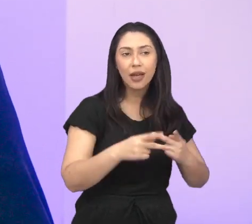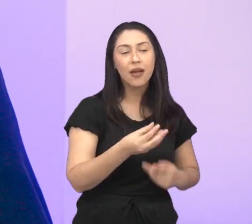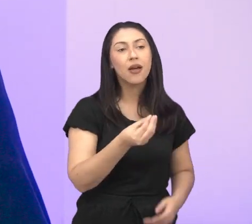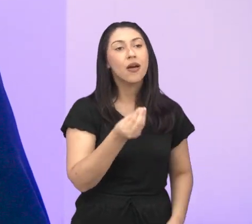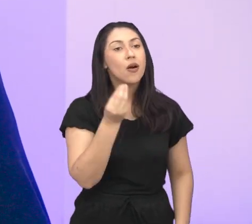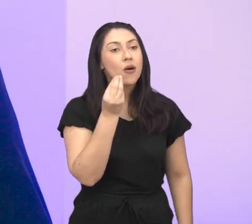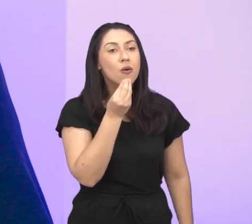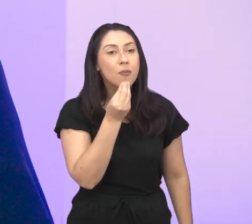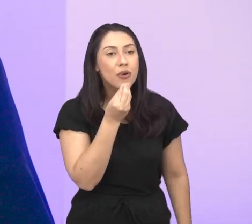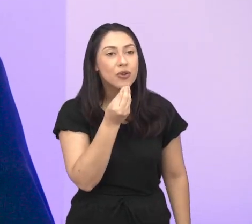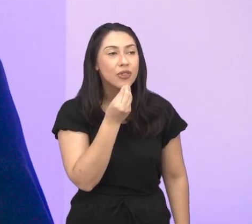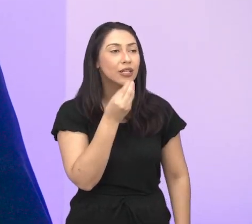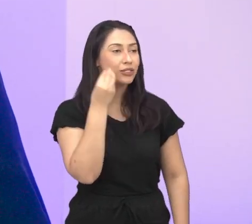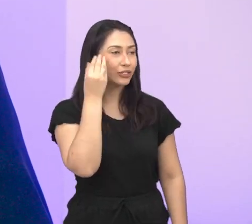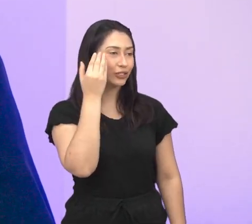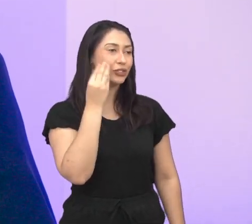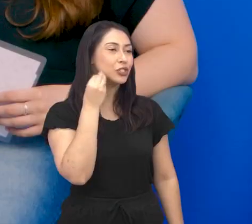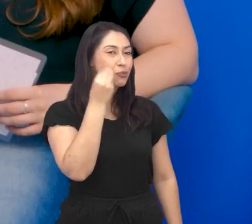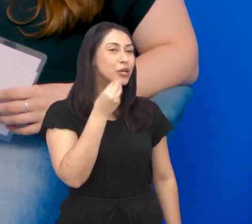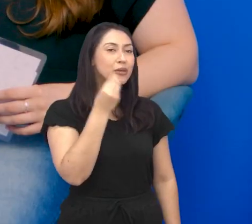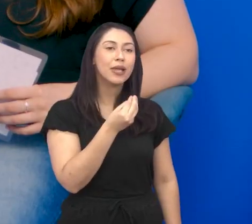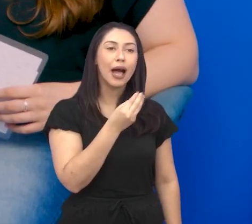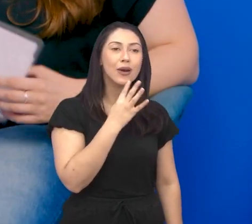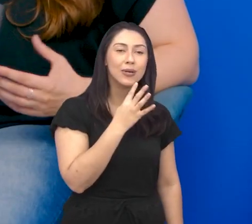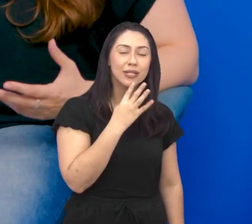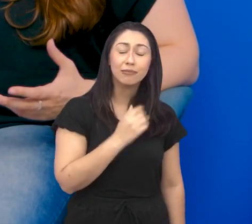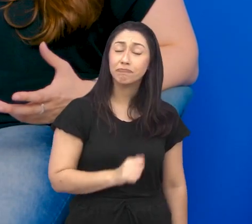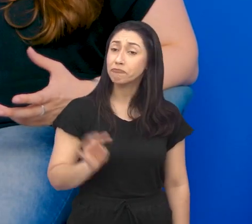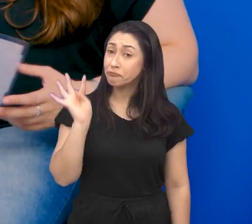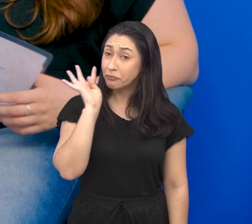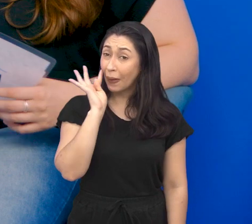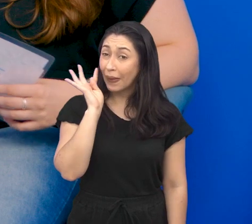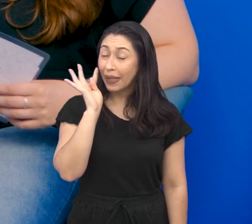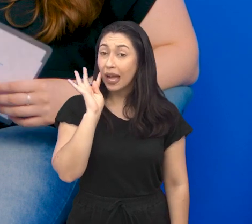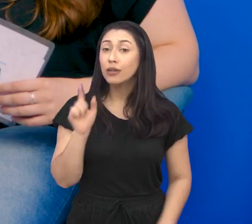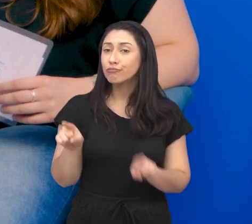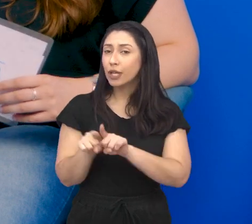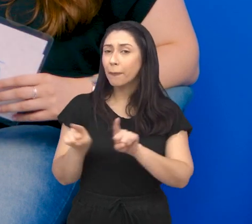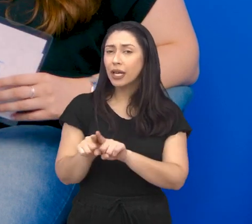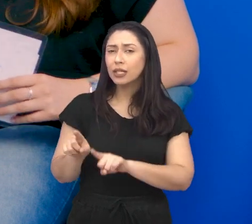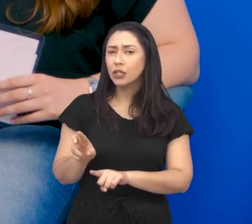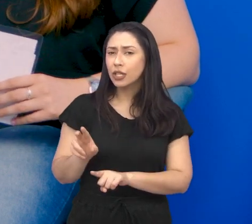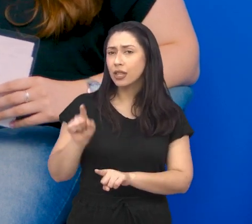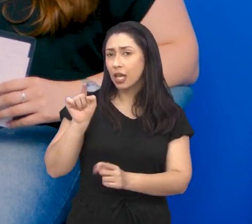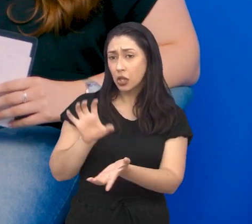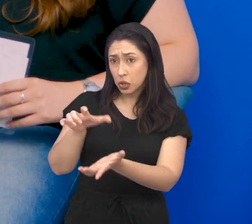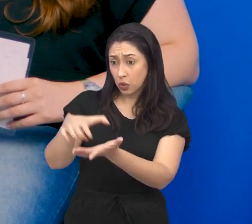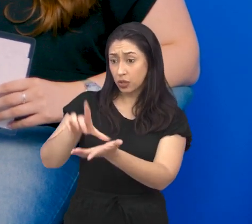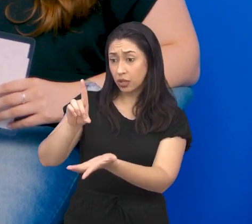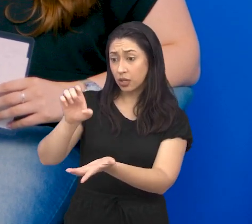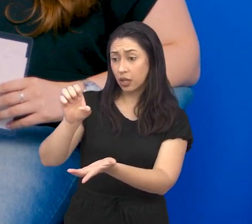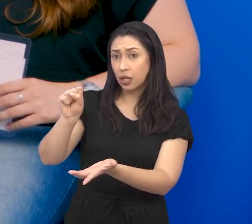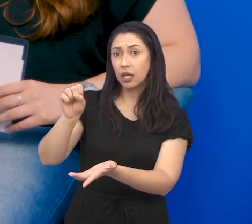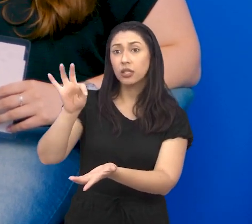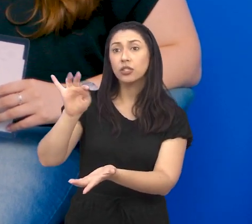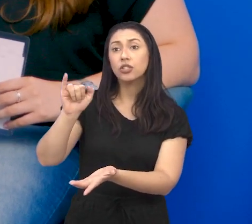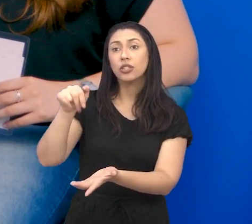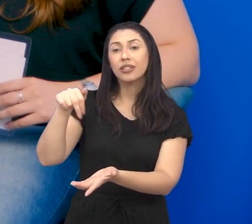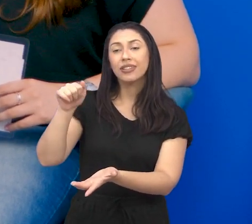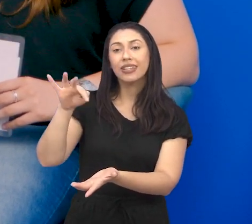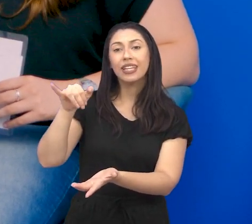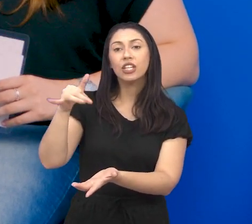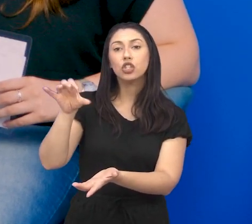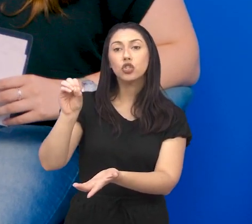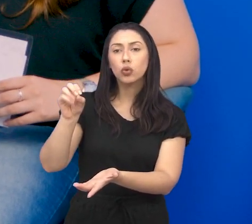oportunidade durante o Festival Gastronômico. Isso é muito bacana. E aproveitando que você falou do Destination, Fabrício, explica para a gente um pouquinho sobre o impacto